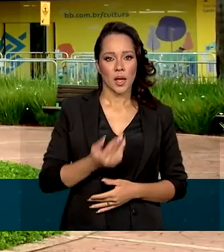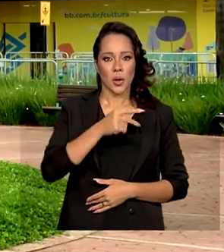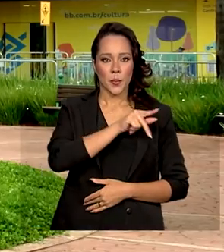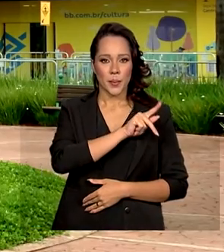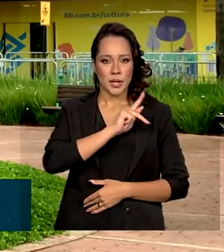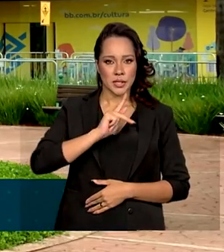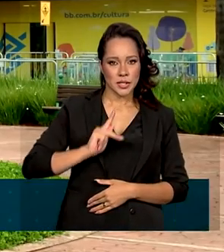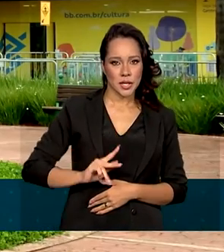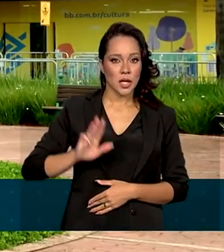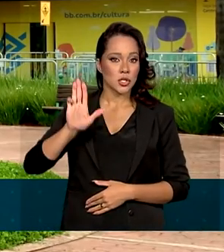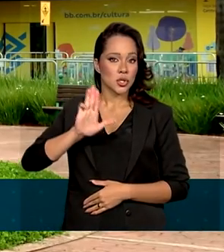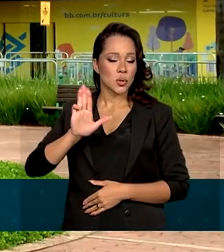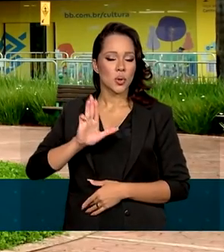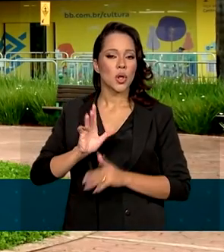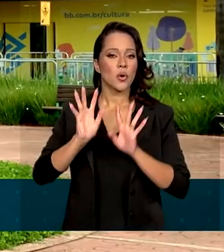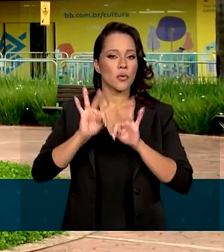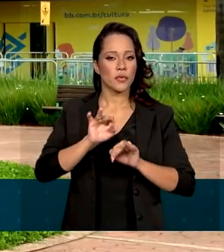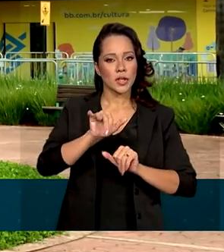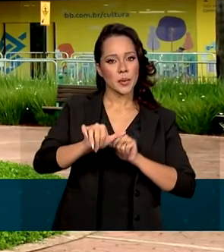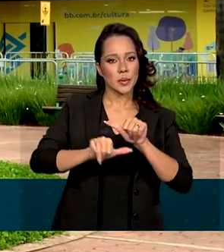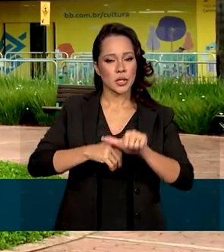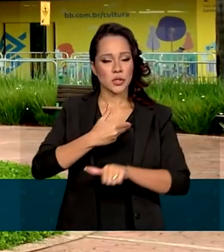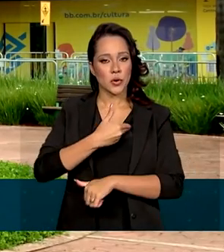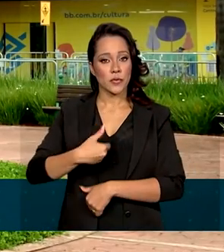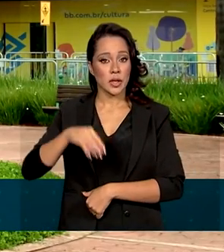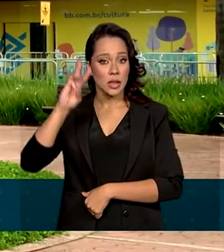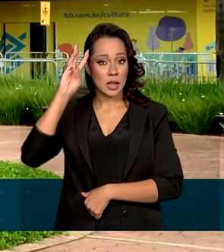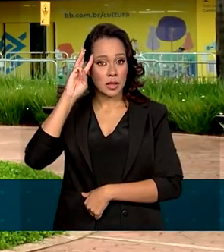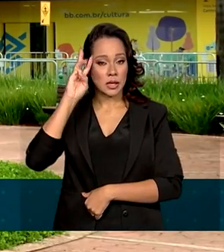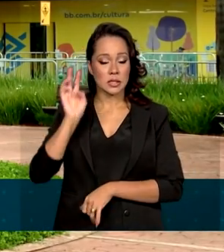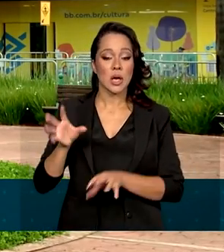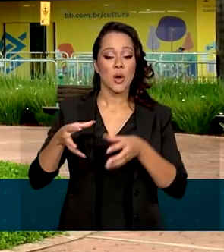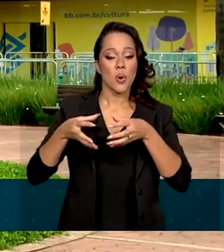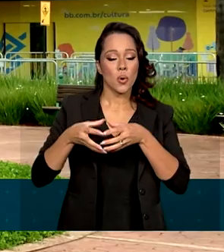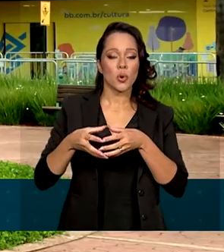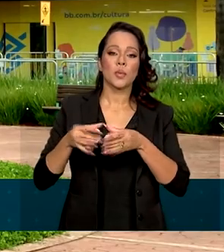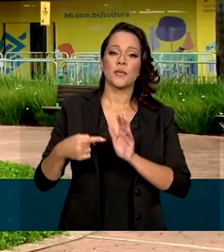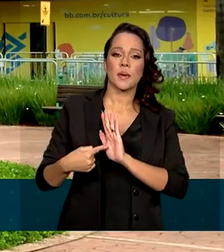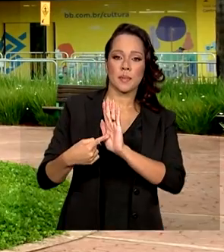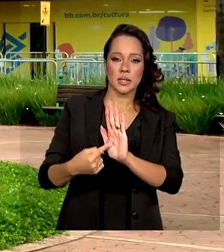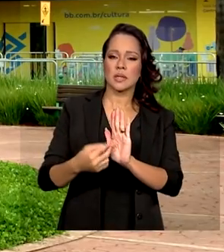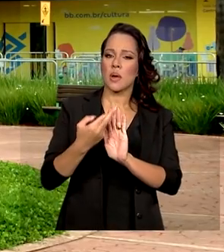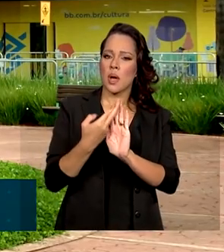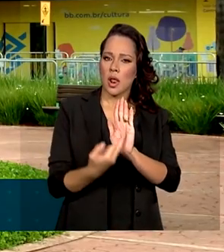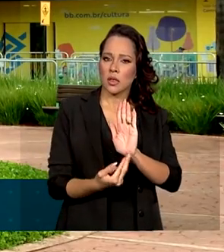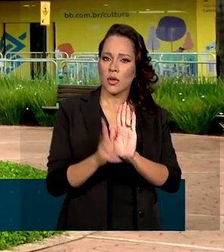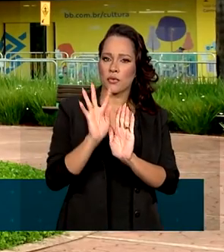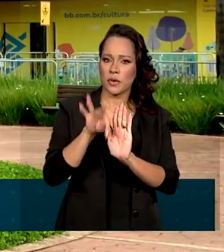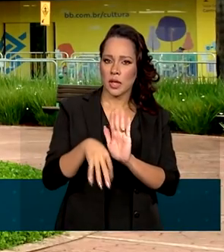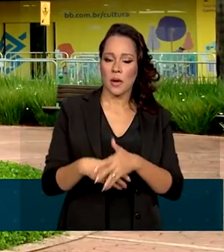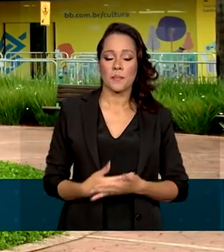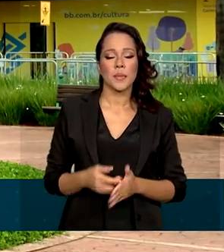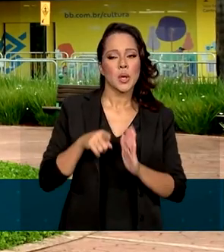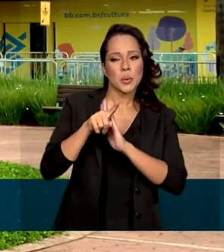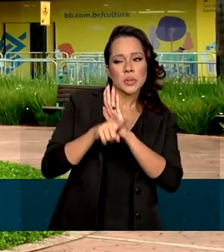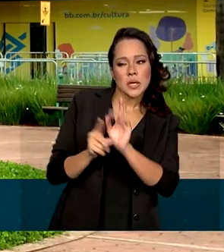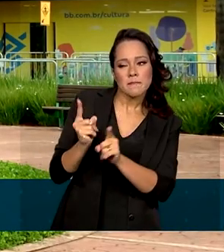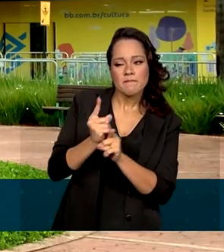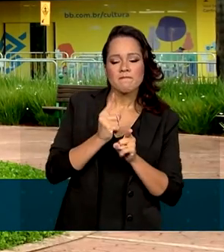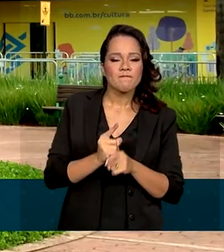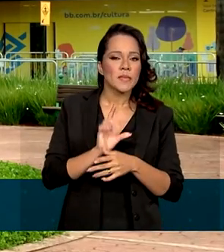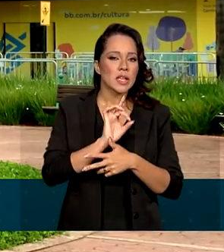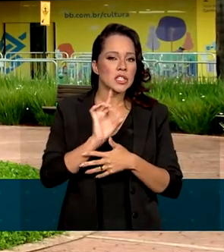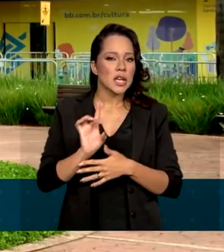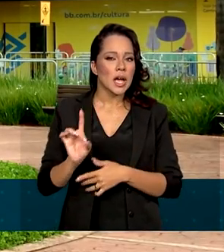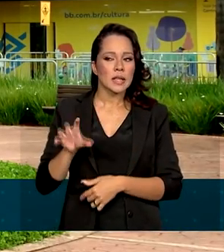eleito, com o final da transição na terça-feira, a equipe deve apresentar um relatório final com o diagnóstico de